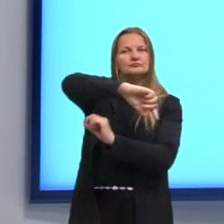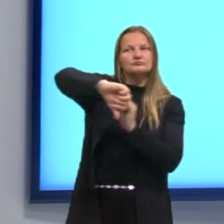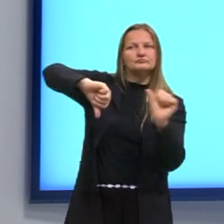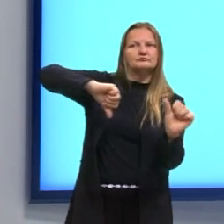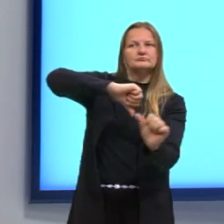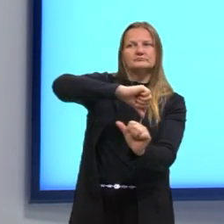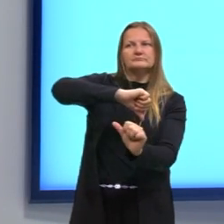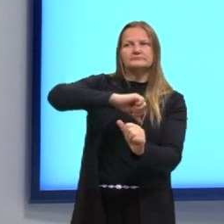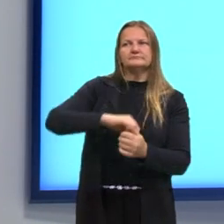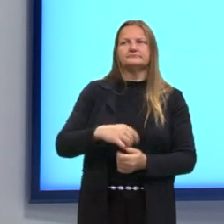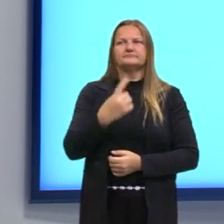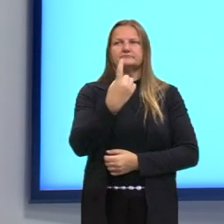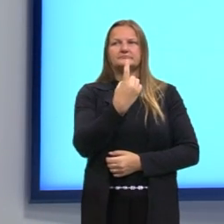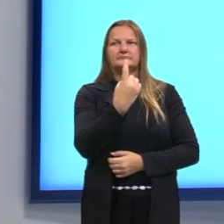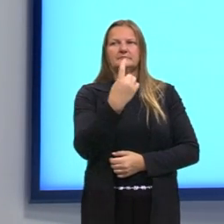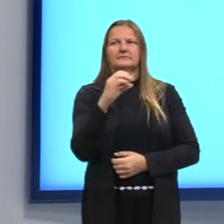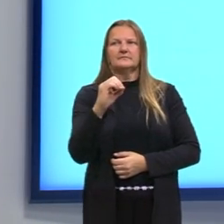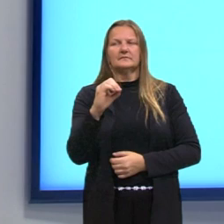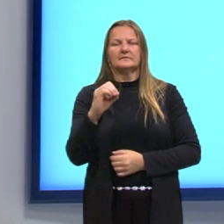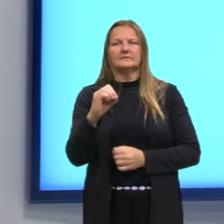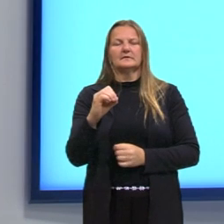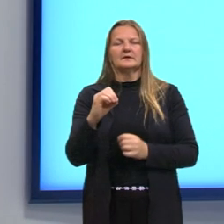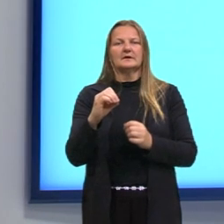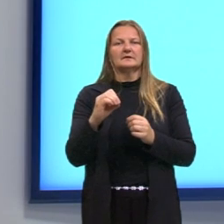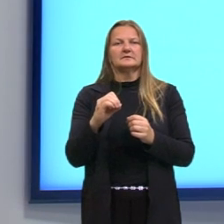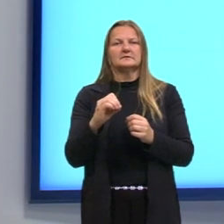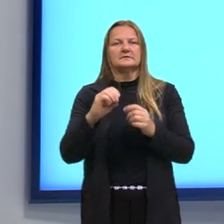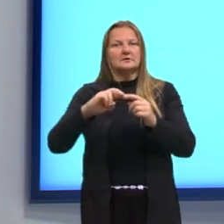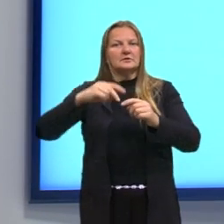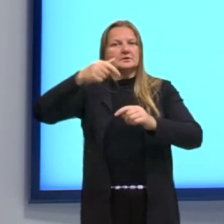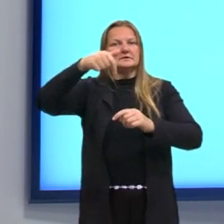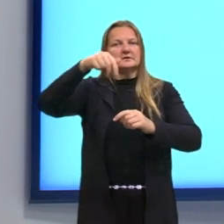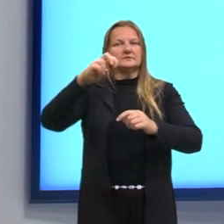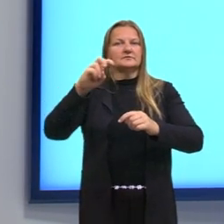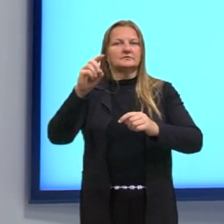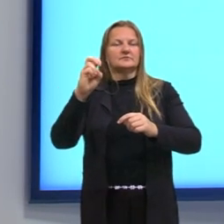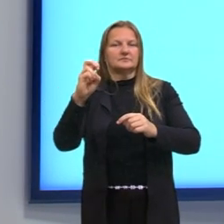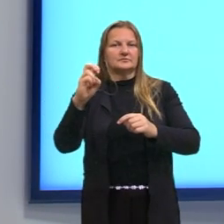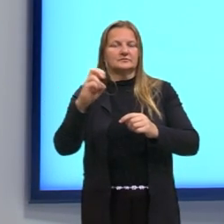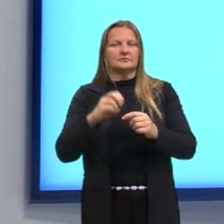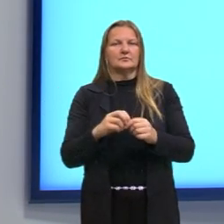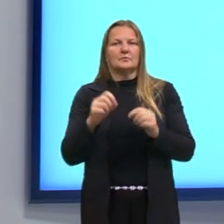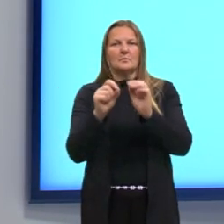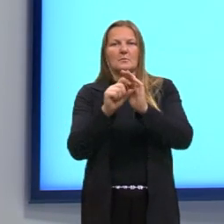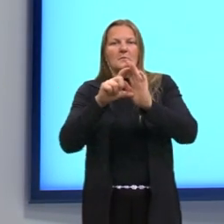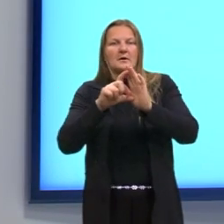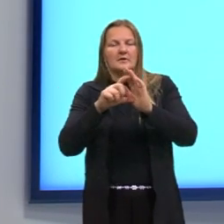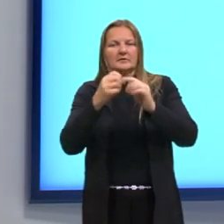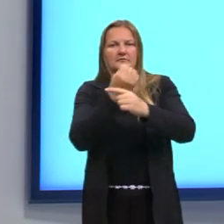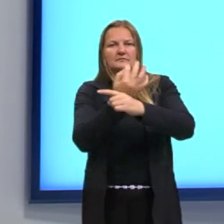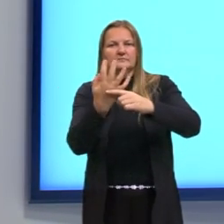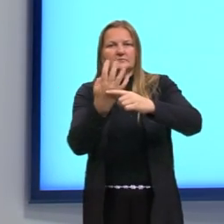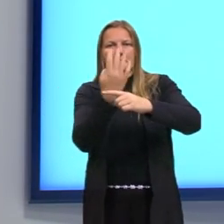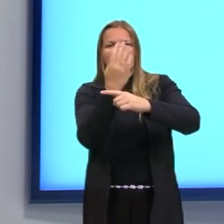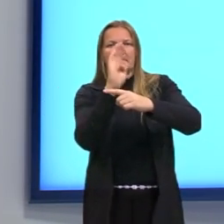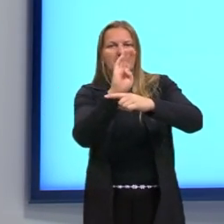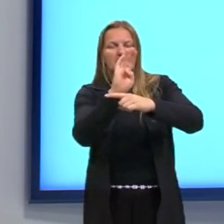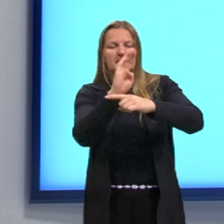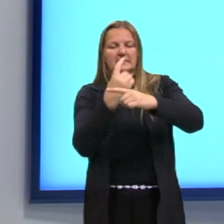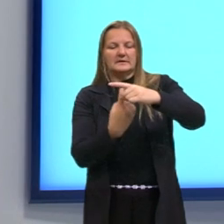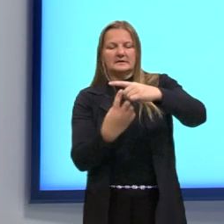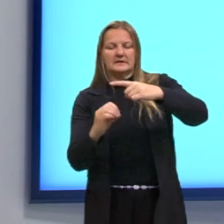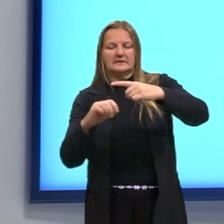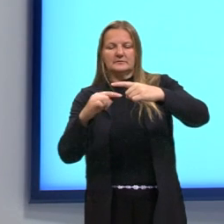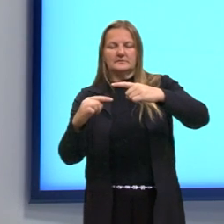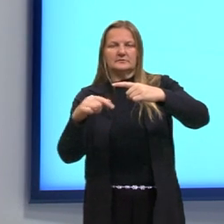Nós teríamos 10 elevado a 7,5, maior do que a fração B sobre 10 na menos